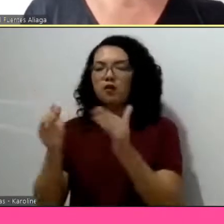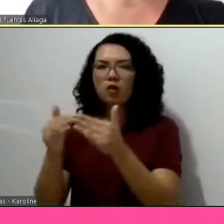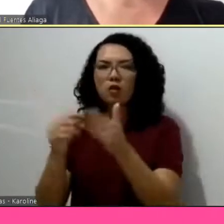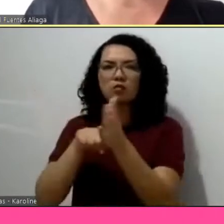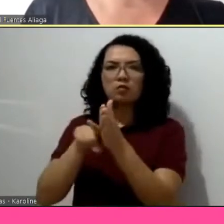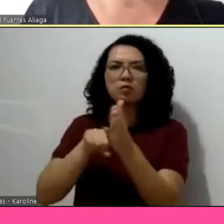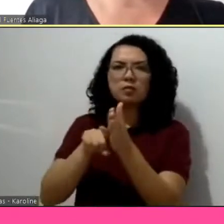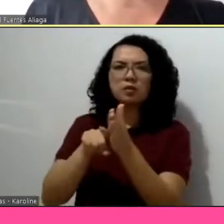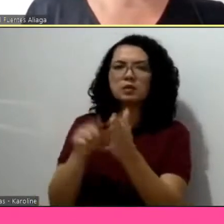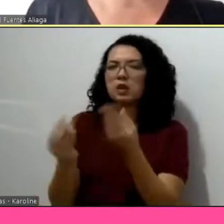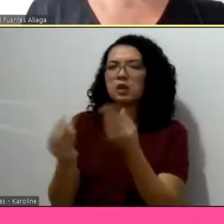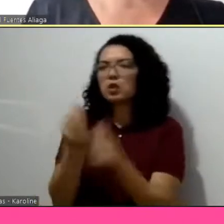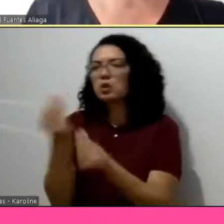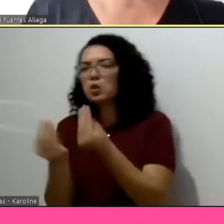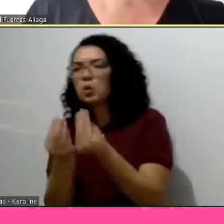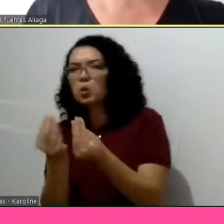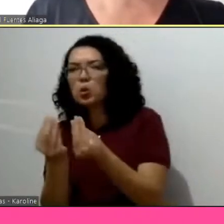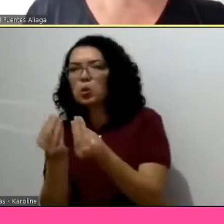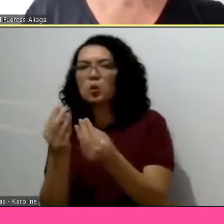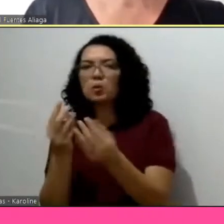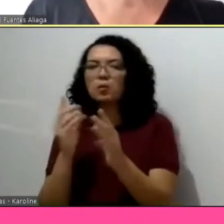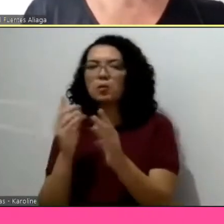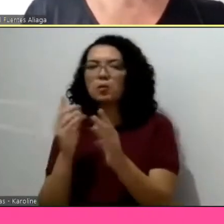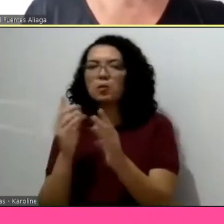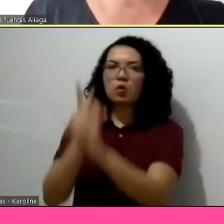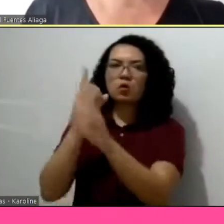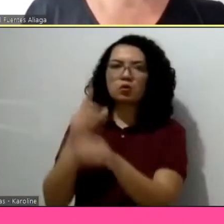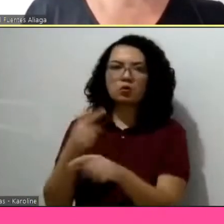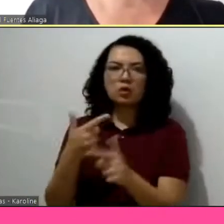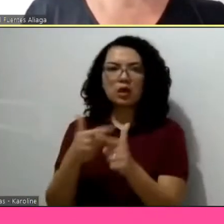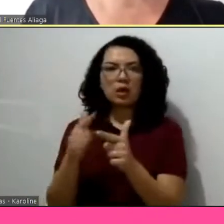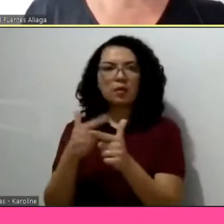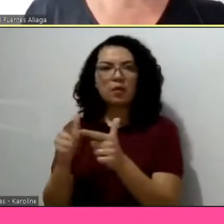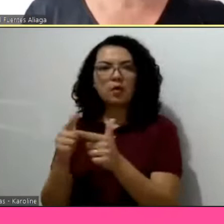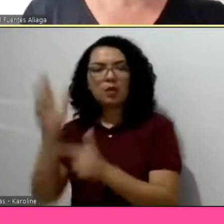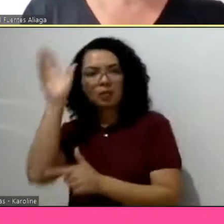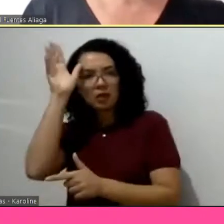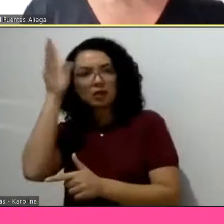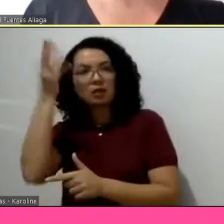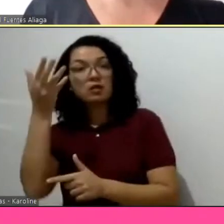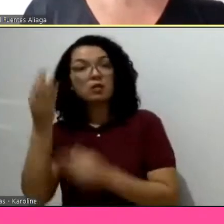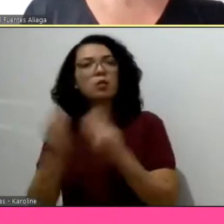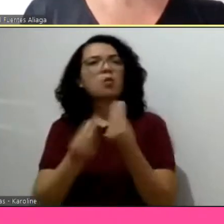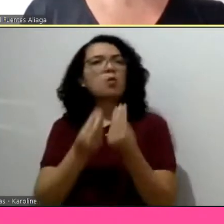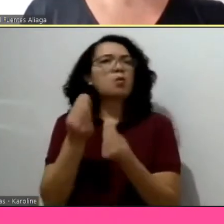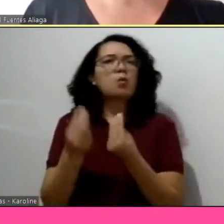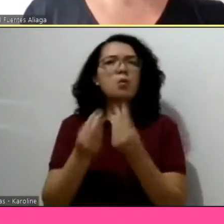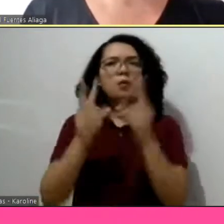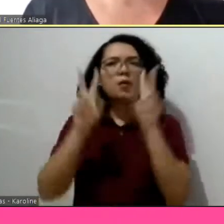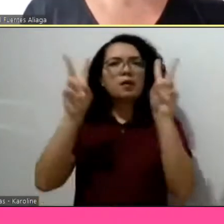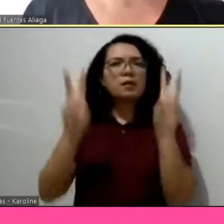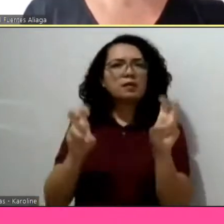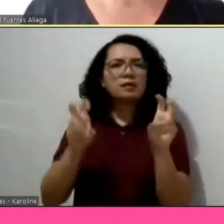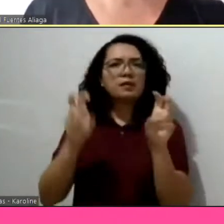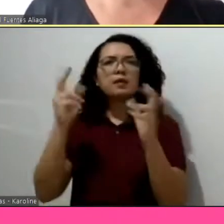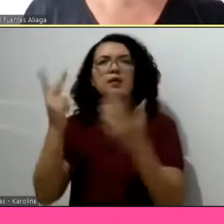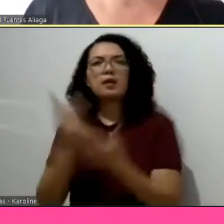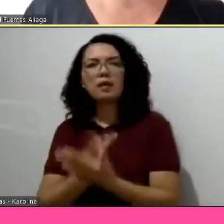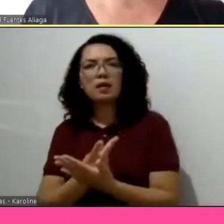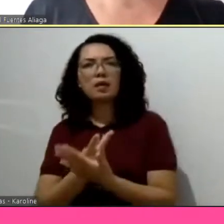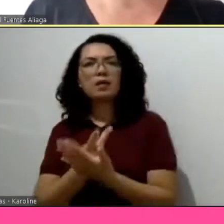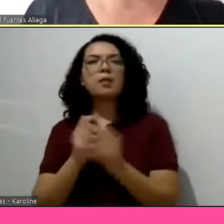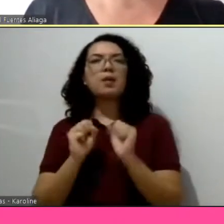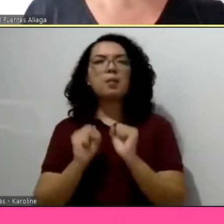ouvir de que maneira a mudança de tema incide sobre o estudante e o reconhecimento de si como